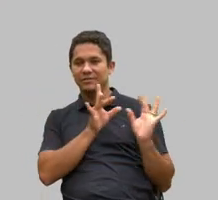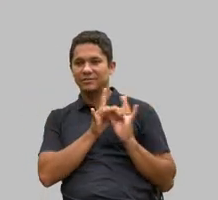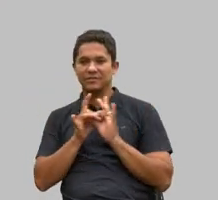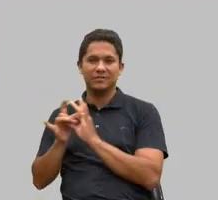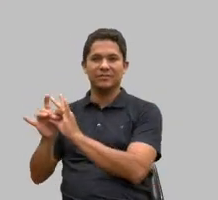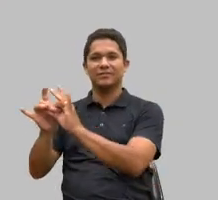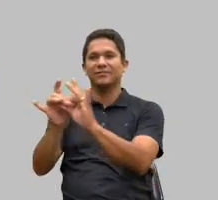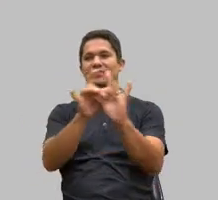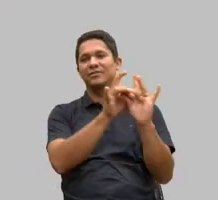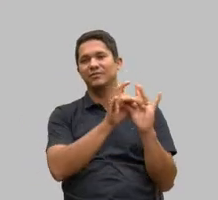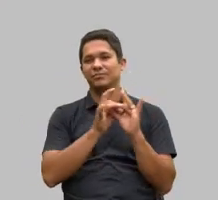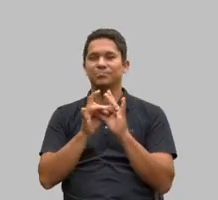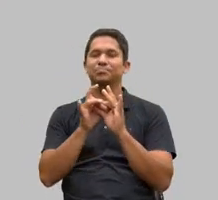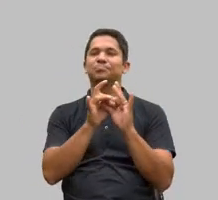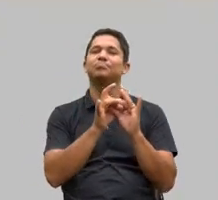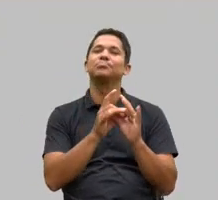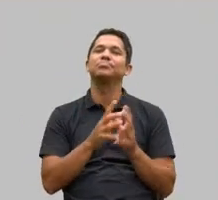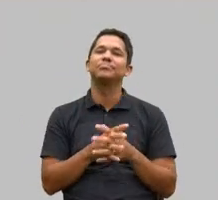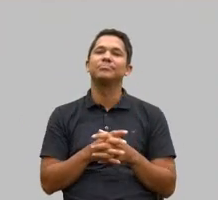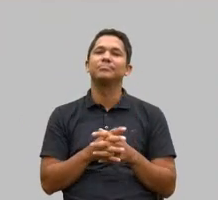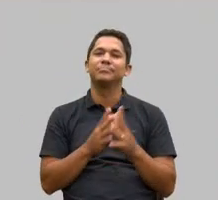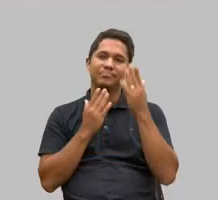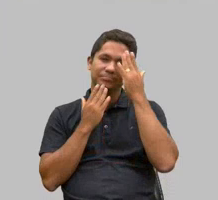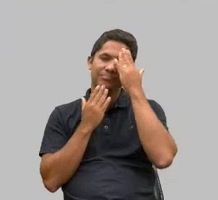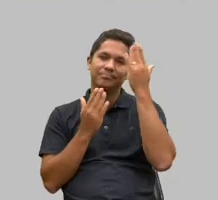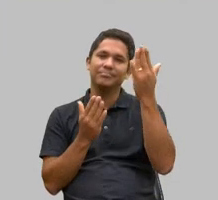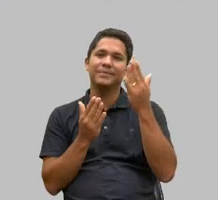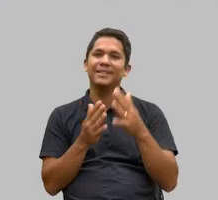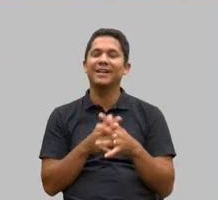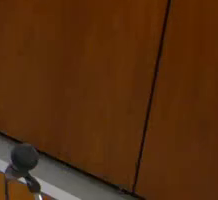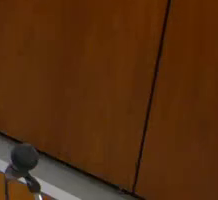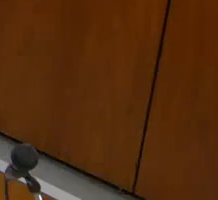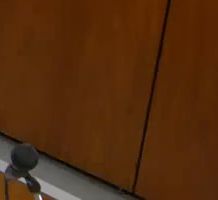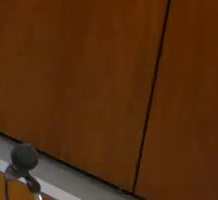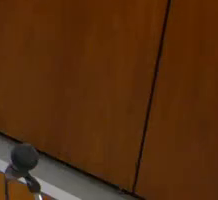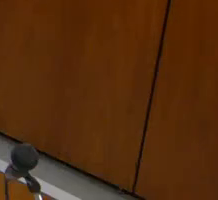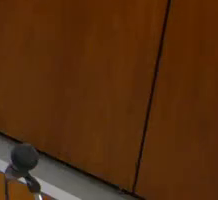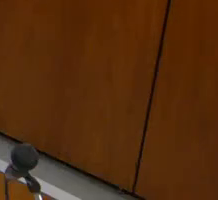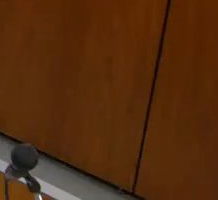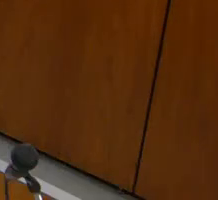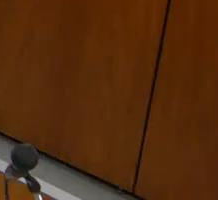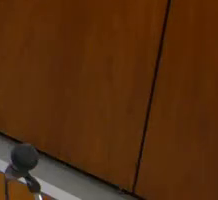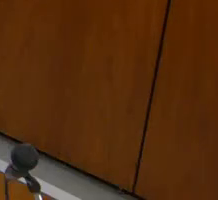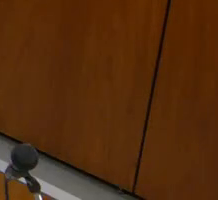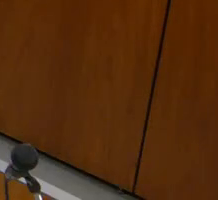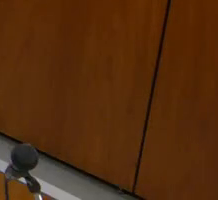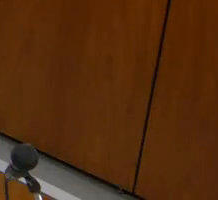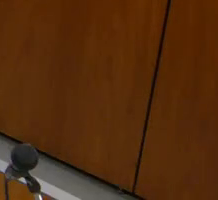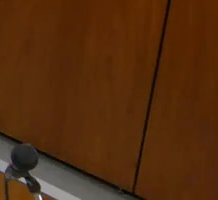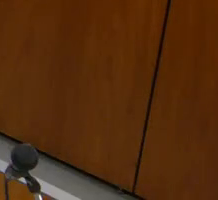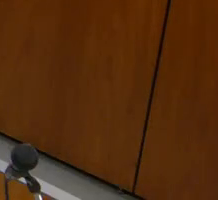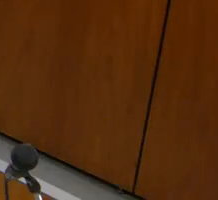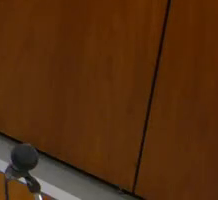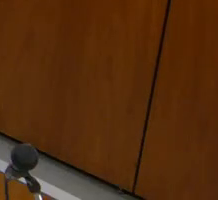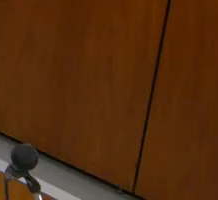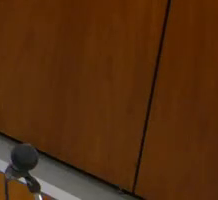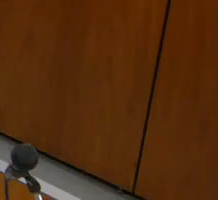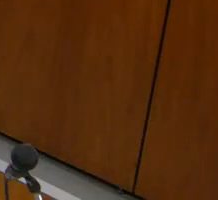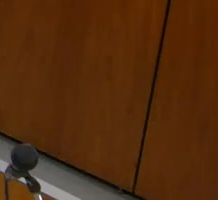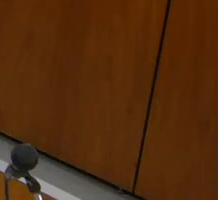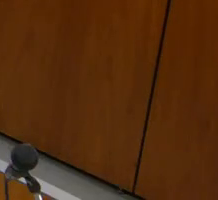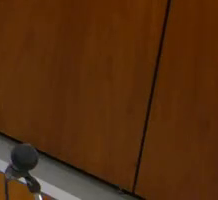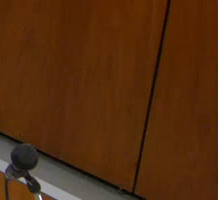dadas muito obrigado dona Vilma falou a voz da experiência a senhora falou com muita emoção